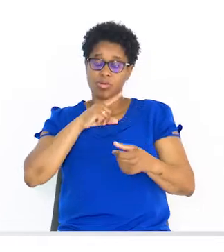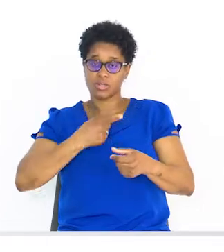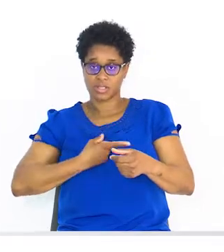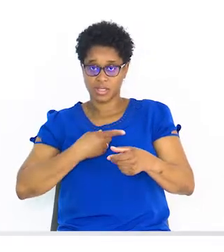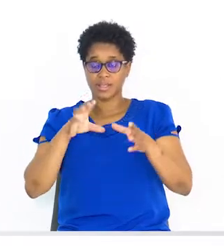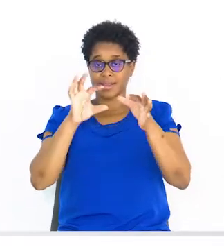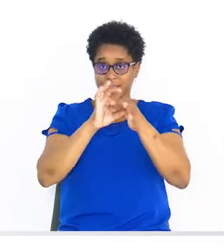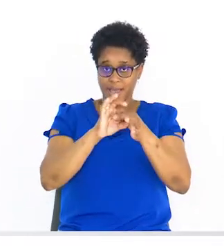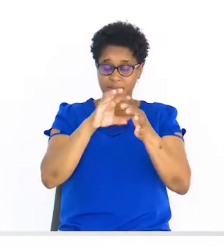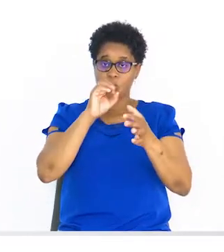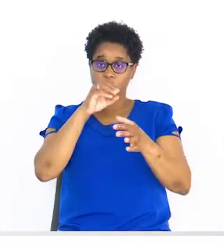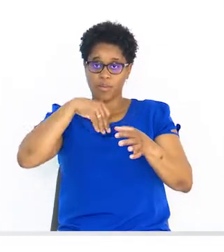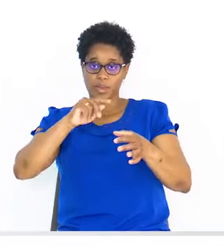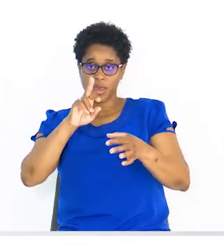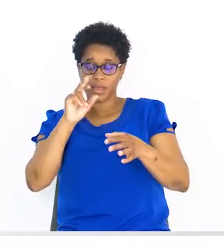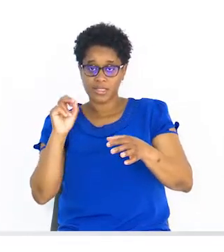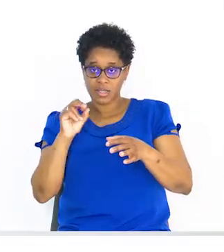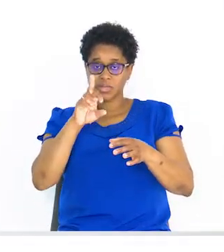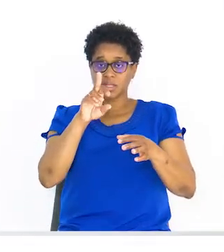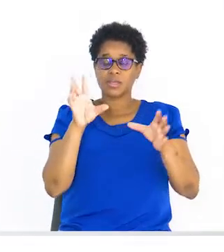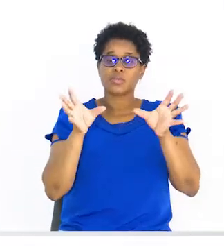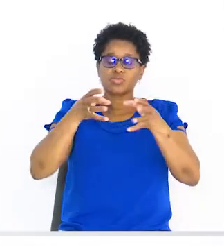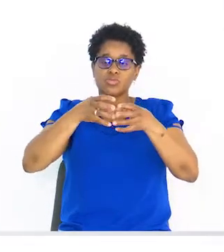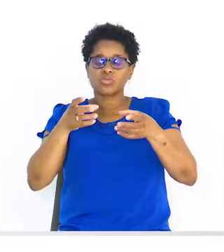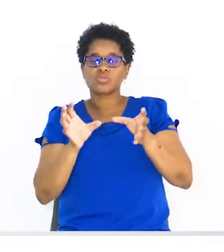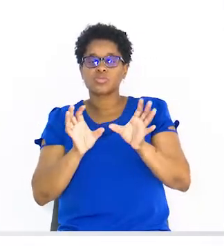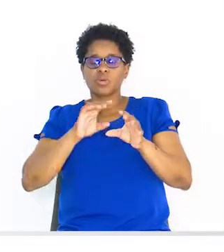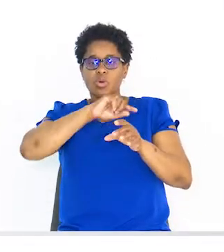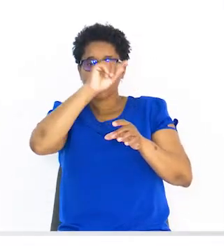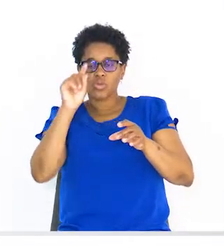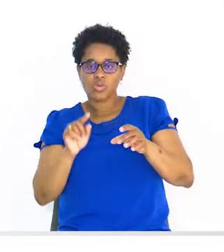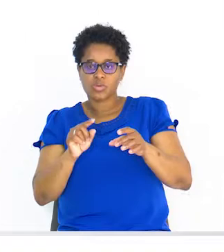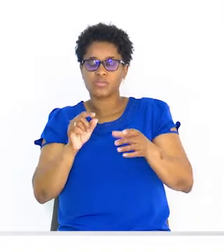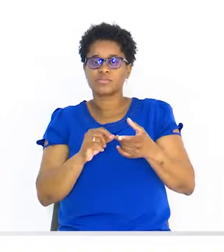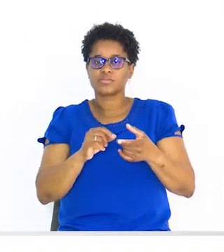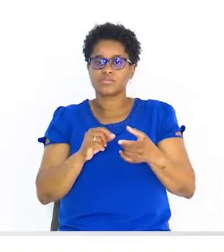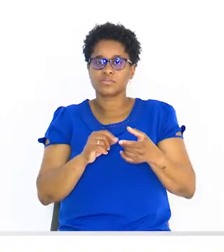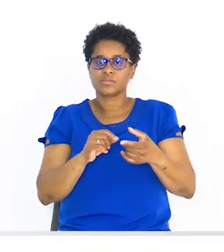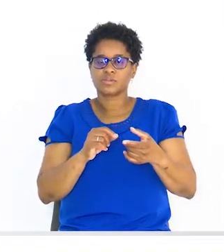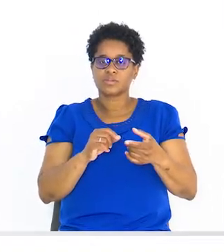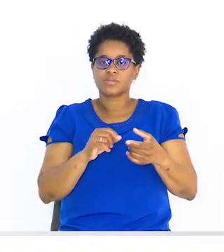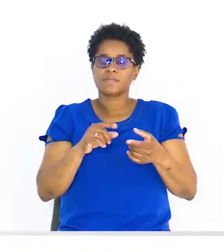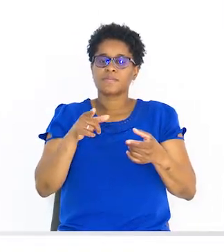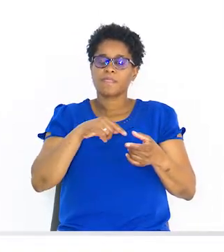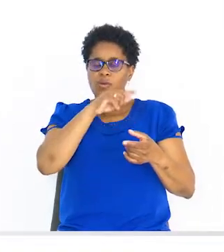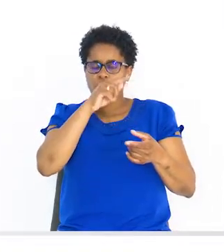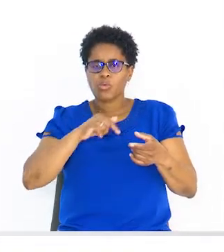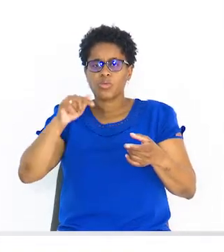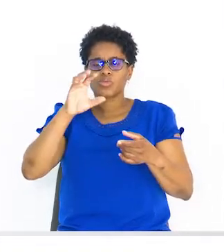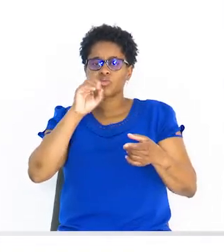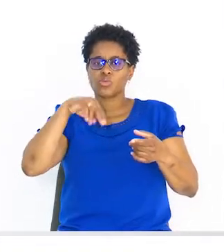à operação de reunião dos conjuntos. O conjunto de solução da